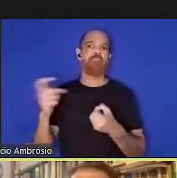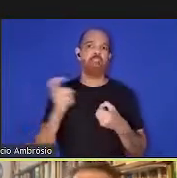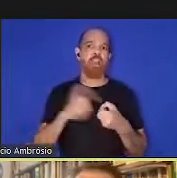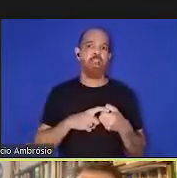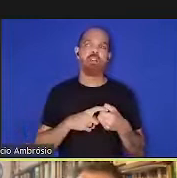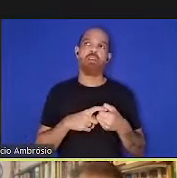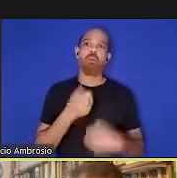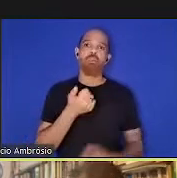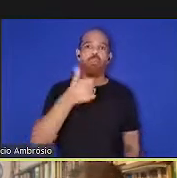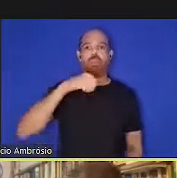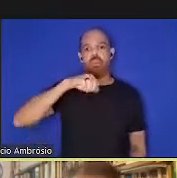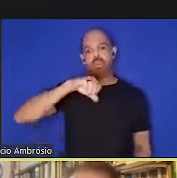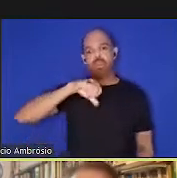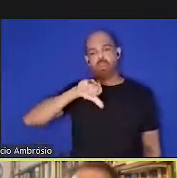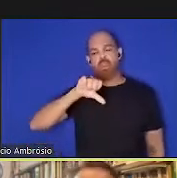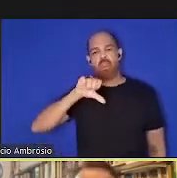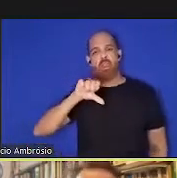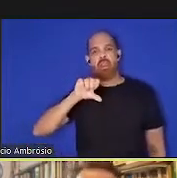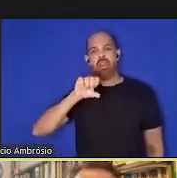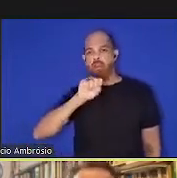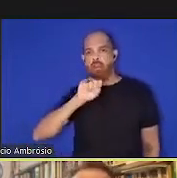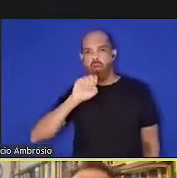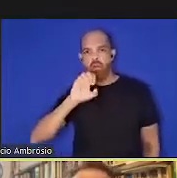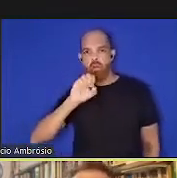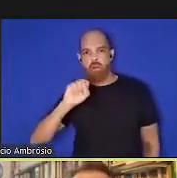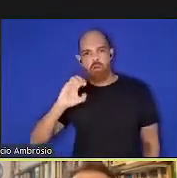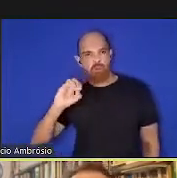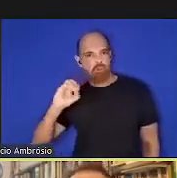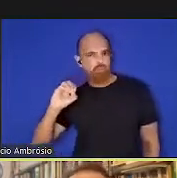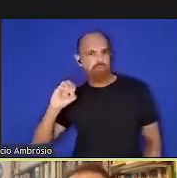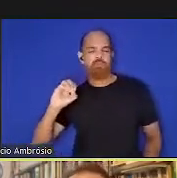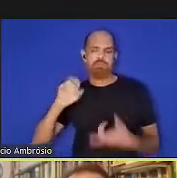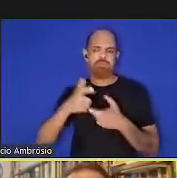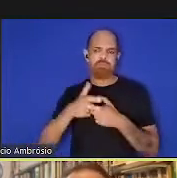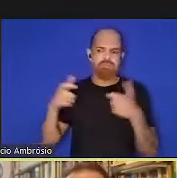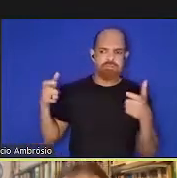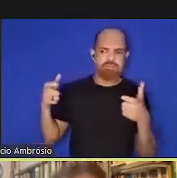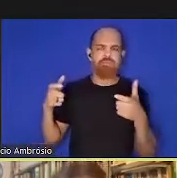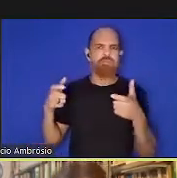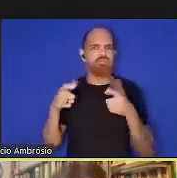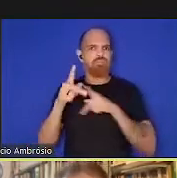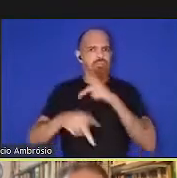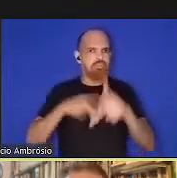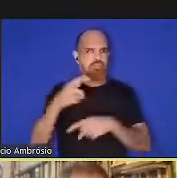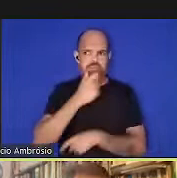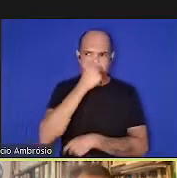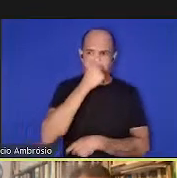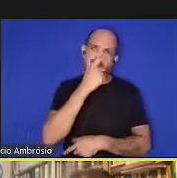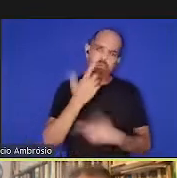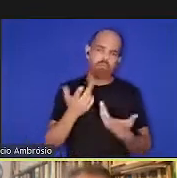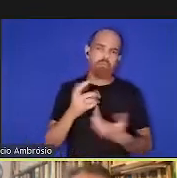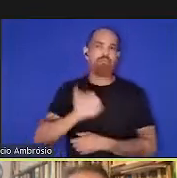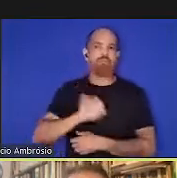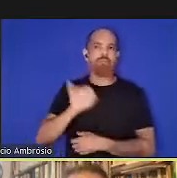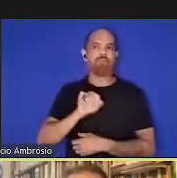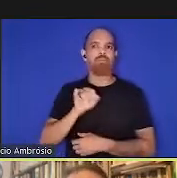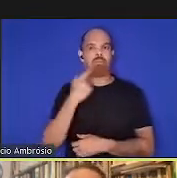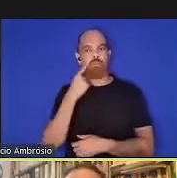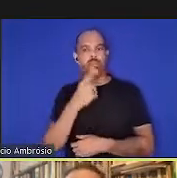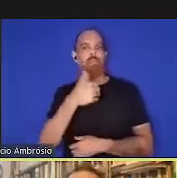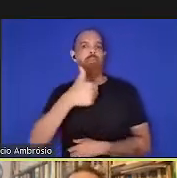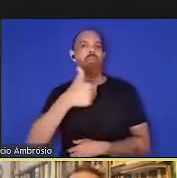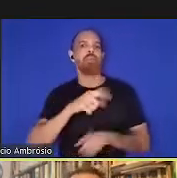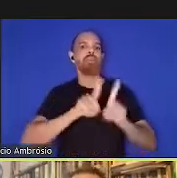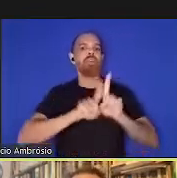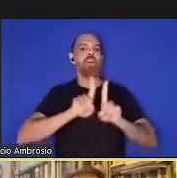1800, nós podemos ver o aumento da população que é muito importante hoje em dia, o que mostrado no primeiro gráfico,